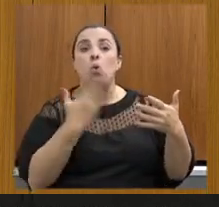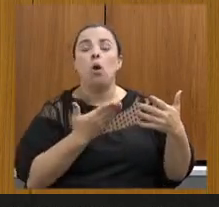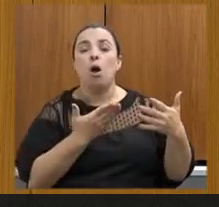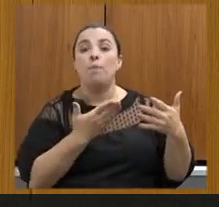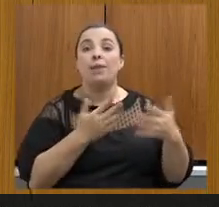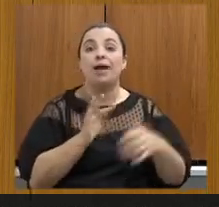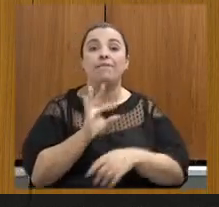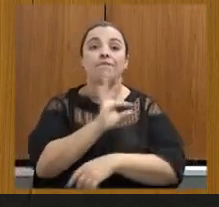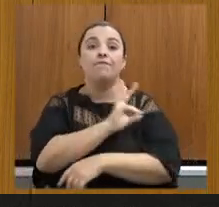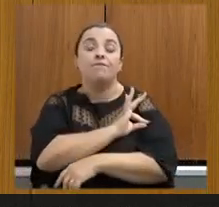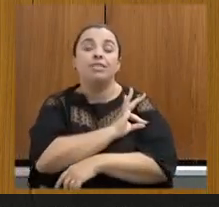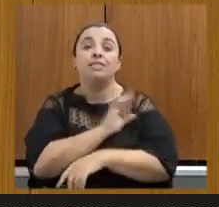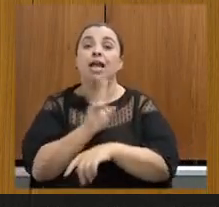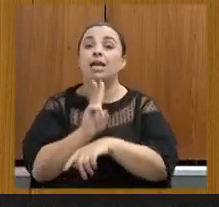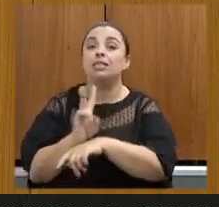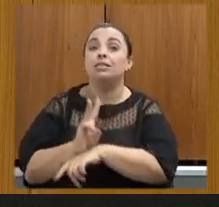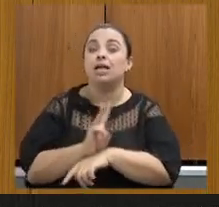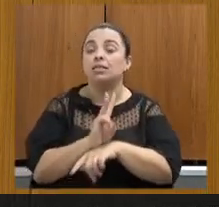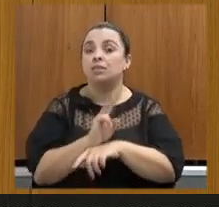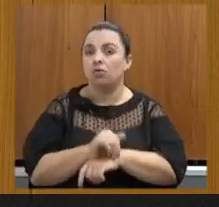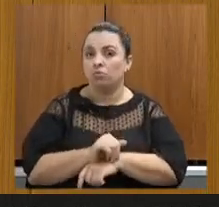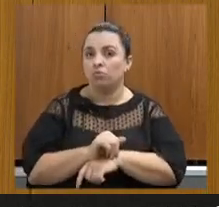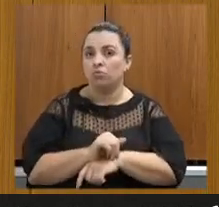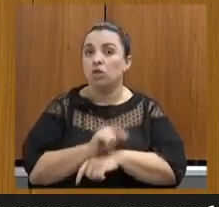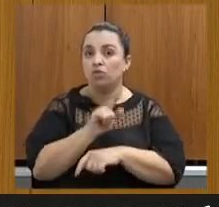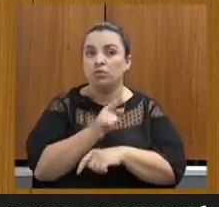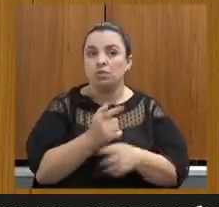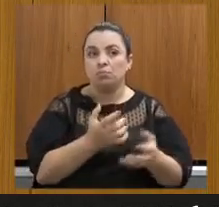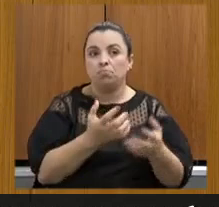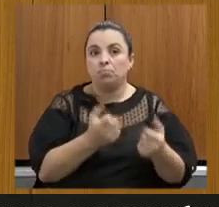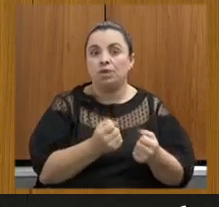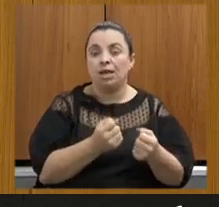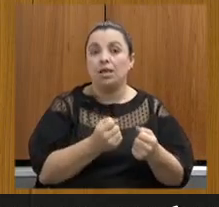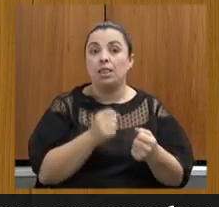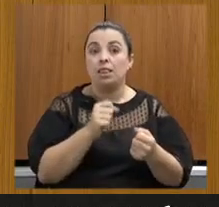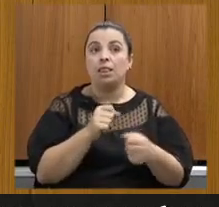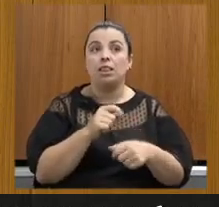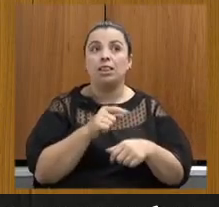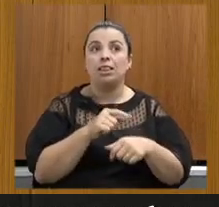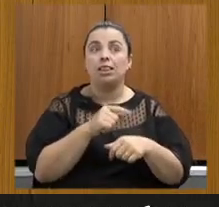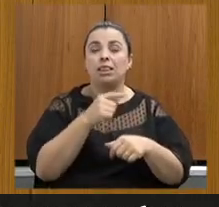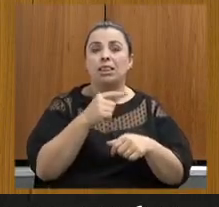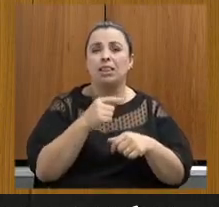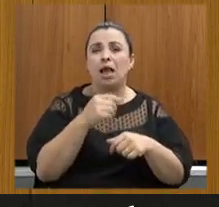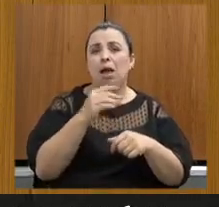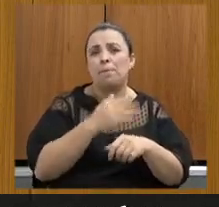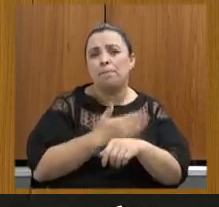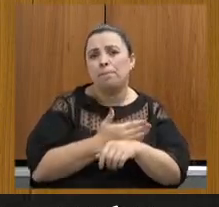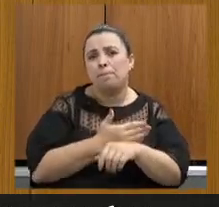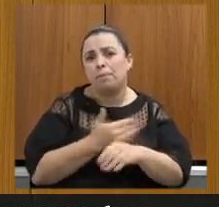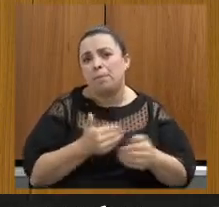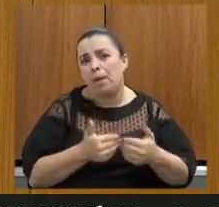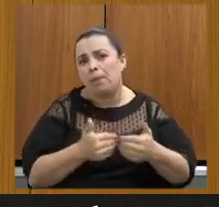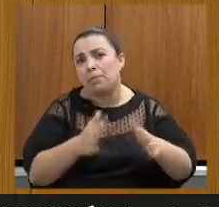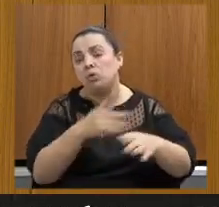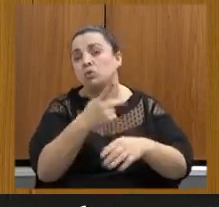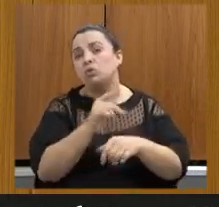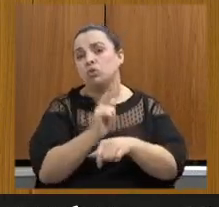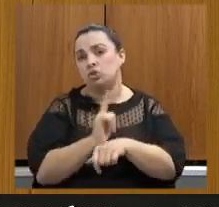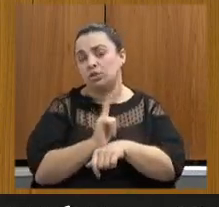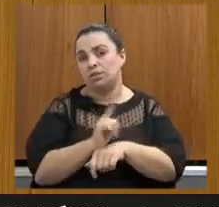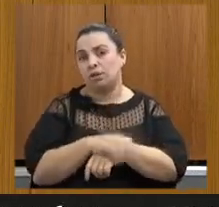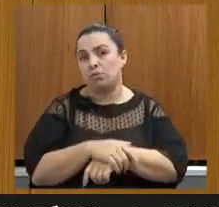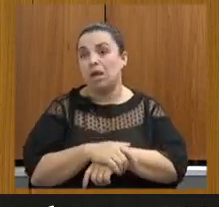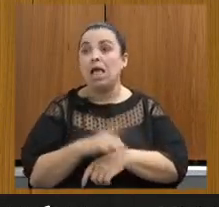adotou para isso depois que você assumiu a sua gestão já que é uma cobrança muito grande e eu quero